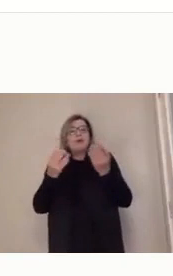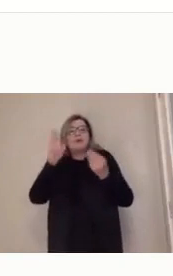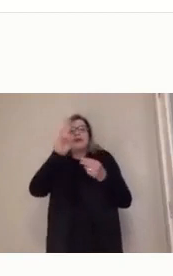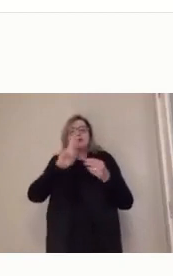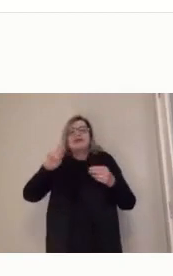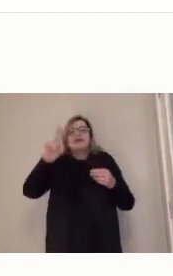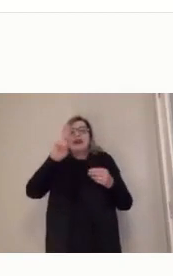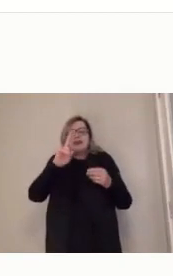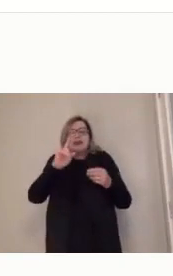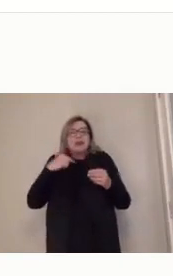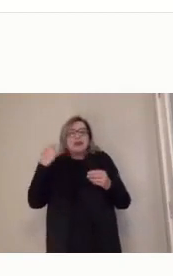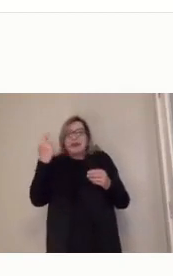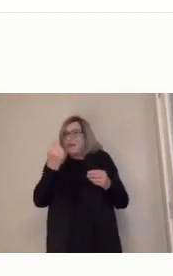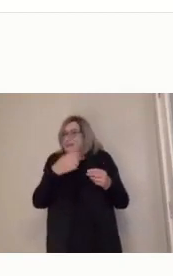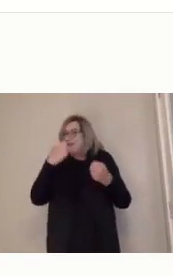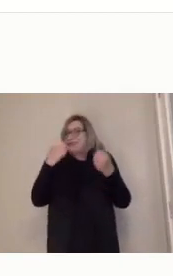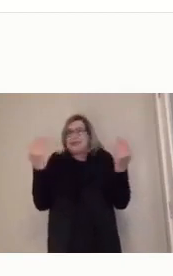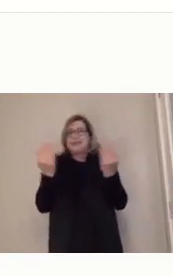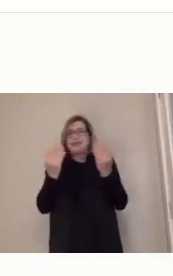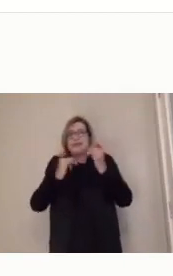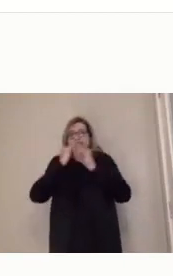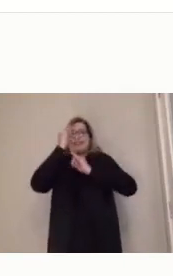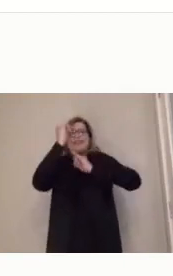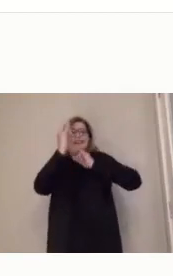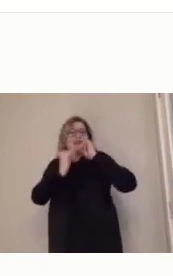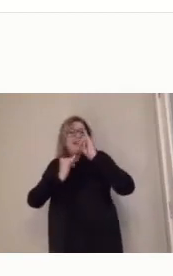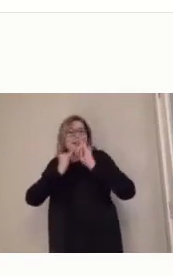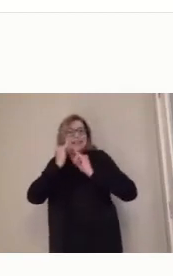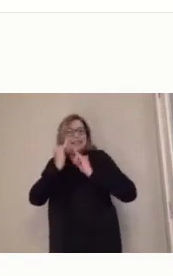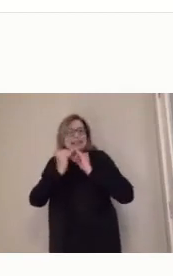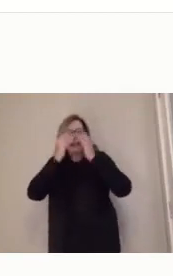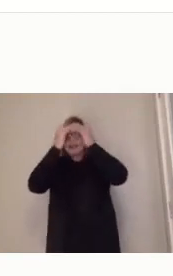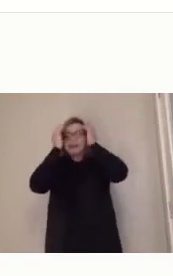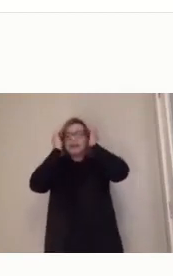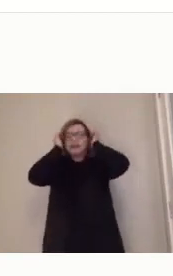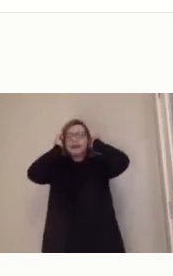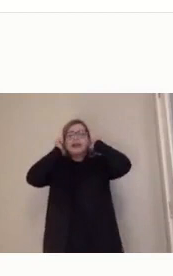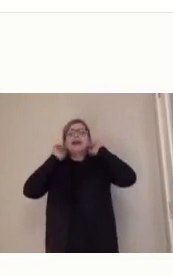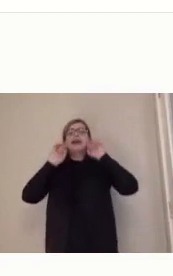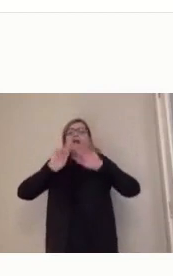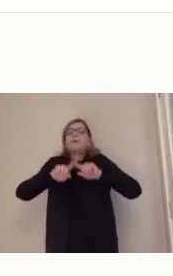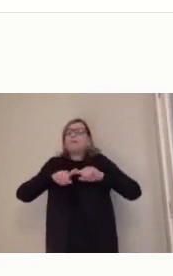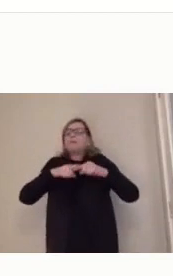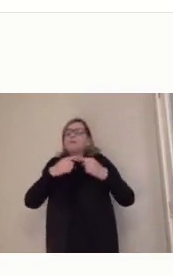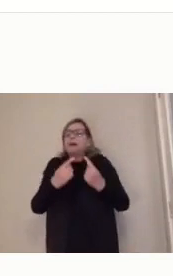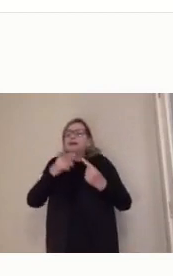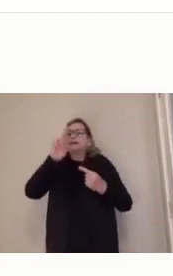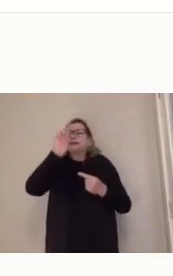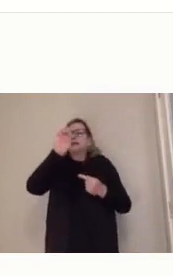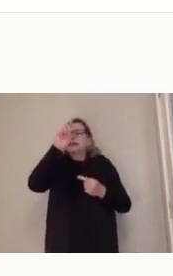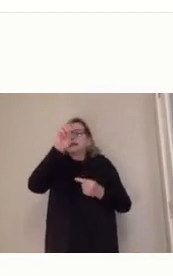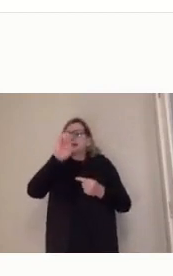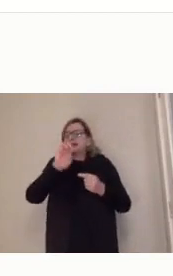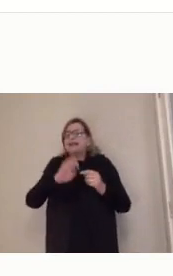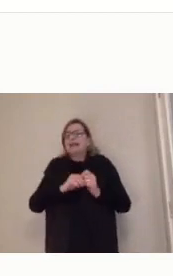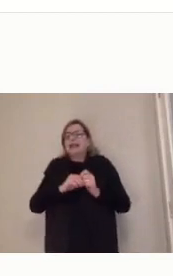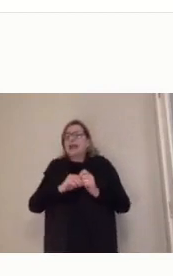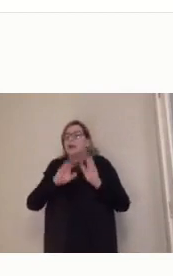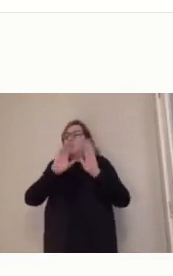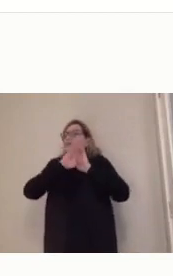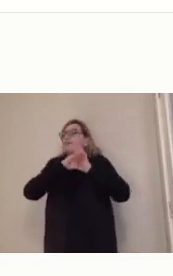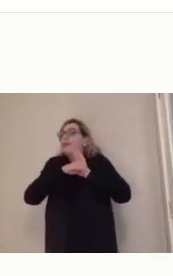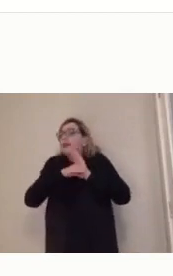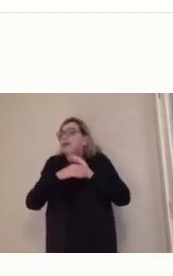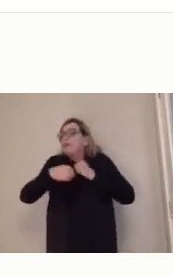internet, né, sem acesso. Mas rede, numa sociedade em rede, é um conceito muito mais amplo, porque